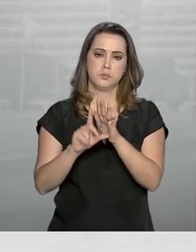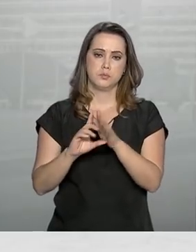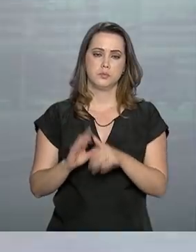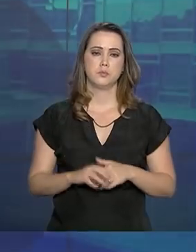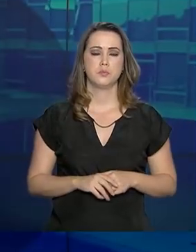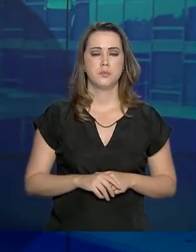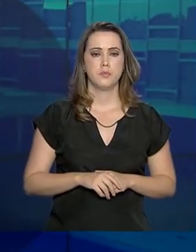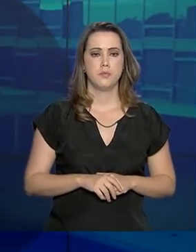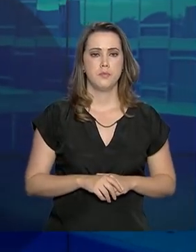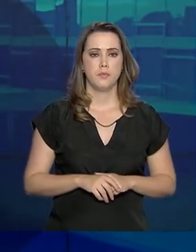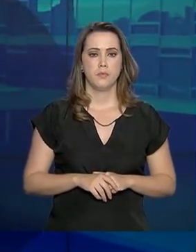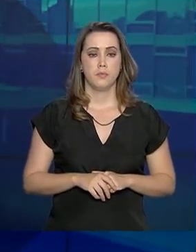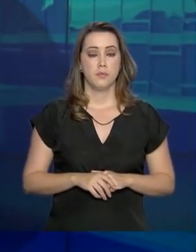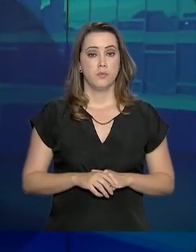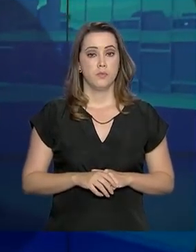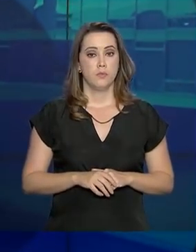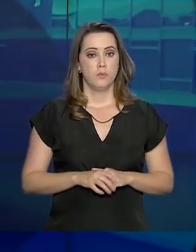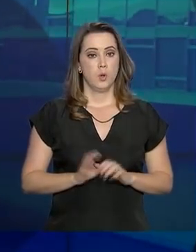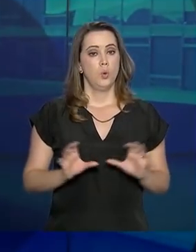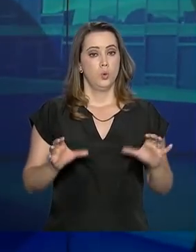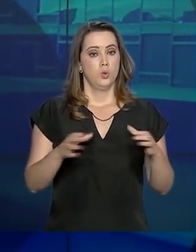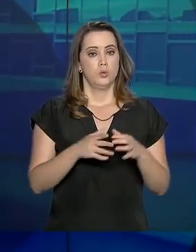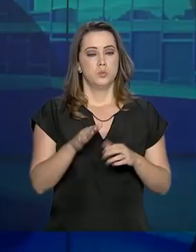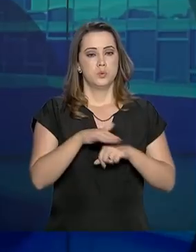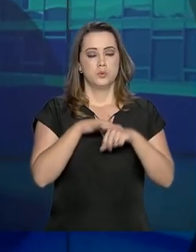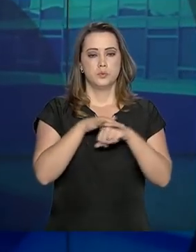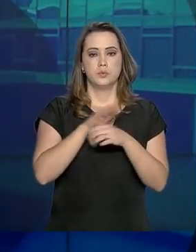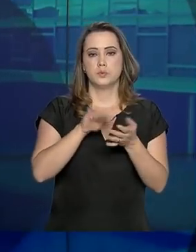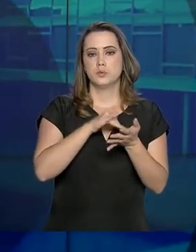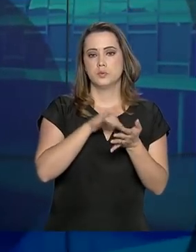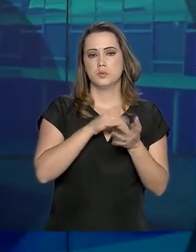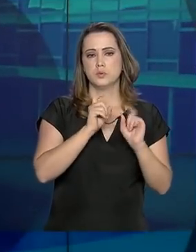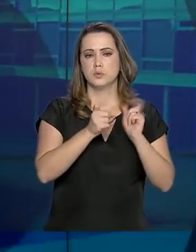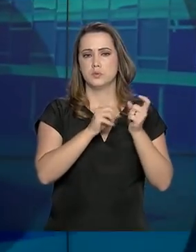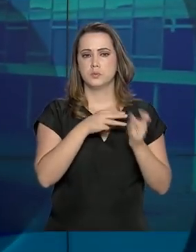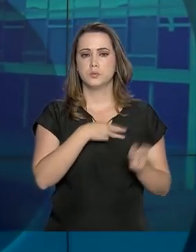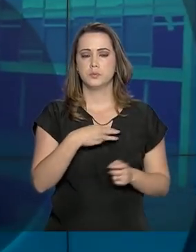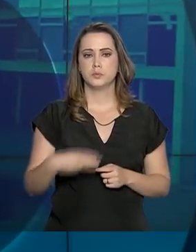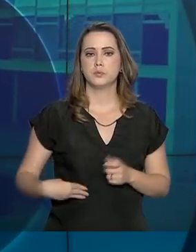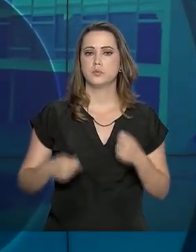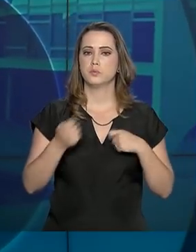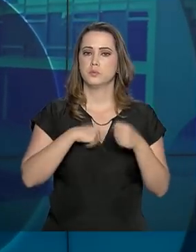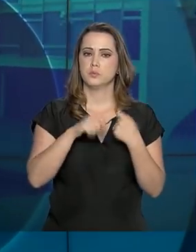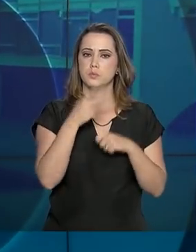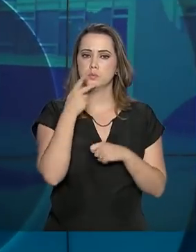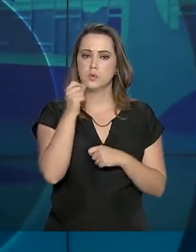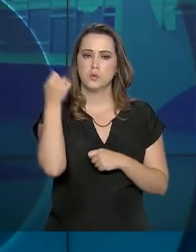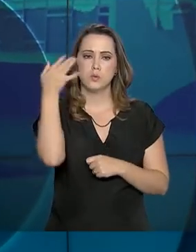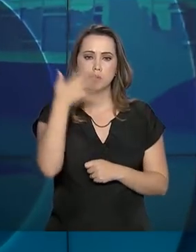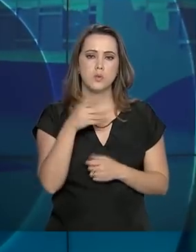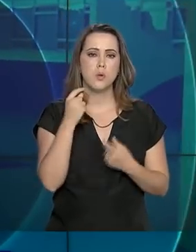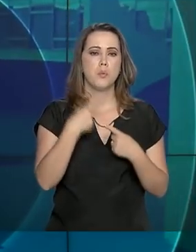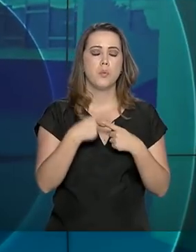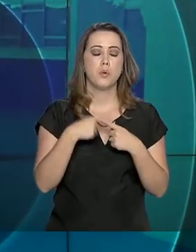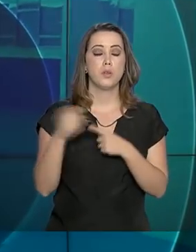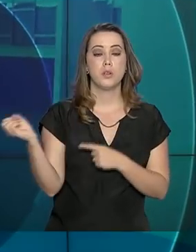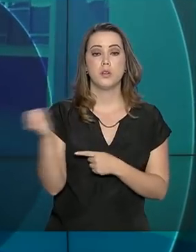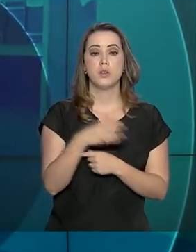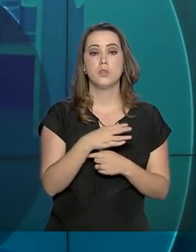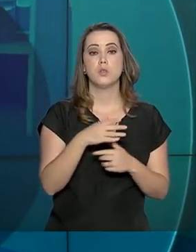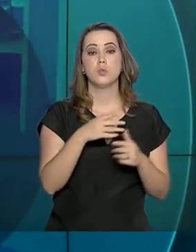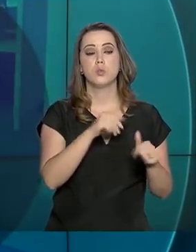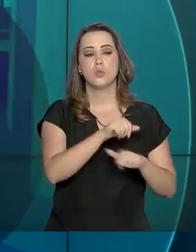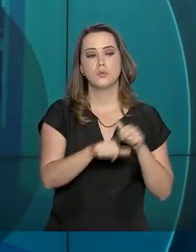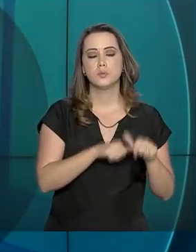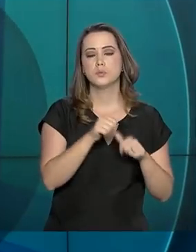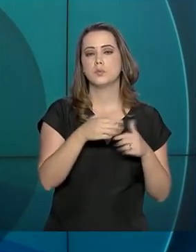funções. E a nossa equipe conversou com o secretário de gestão do Ministério da Economia, que explicou as vantagens da